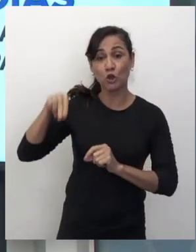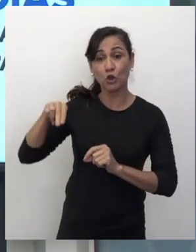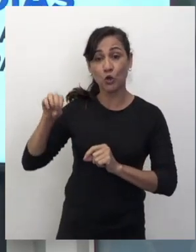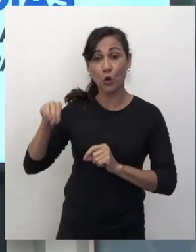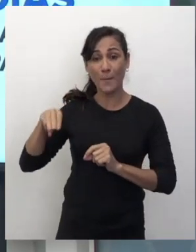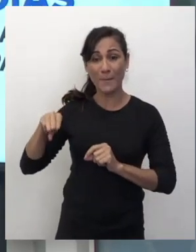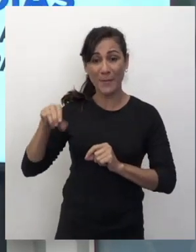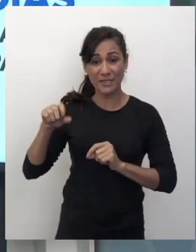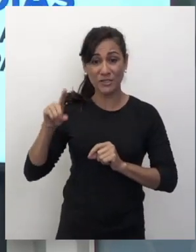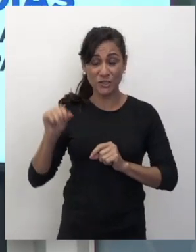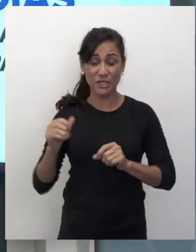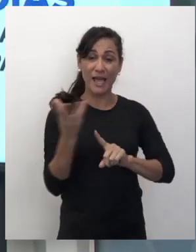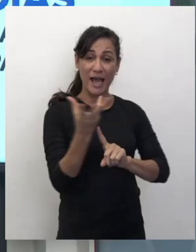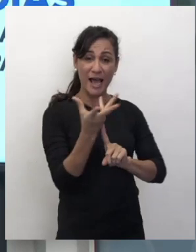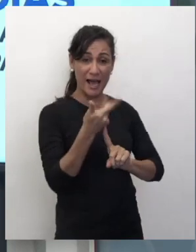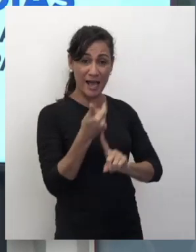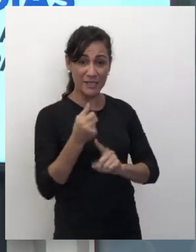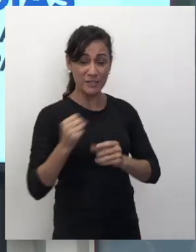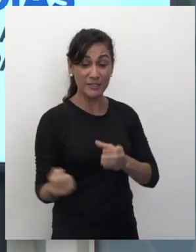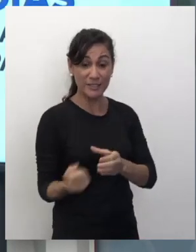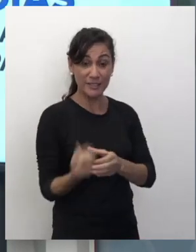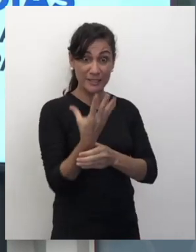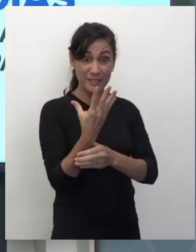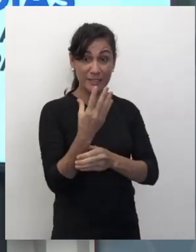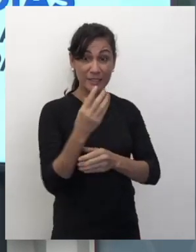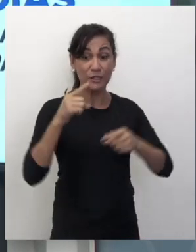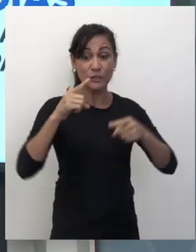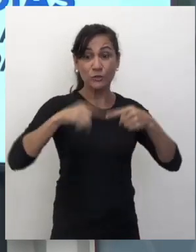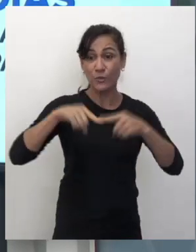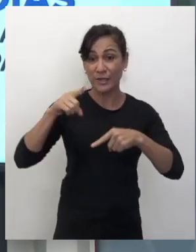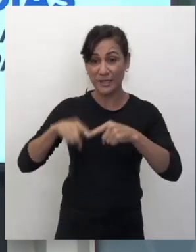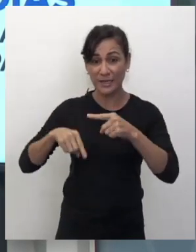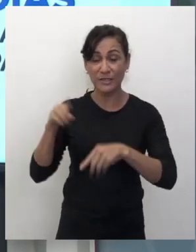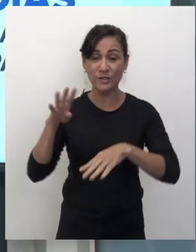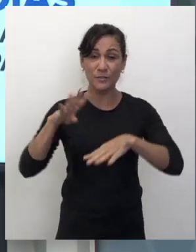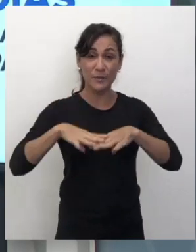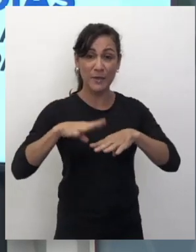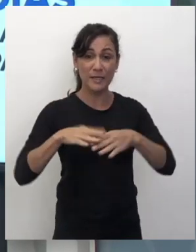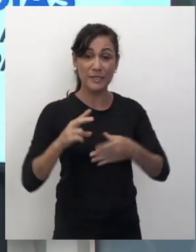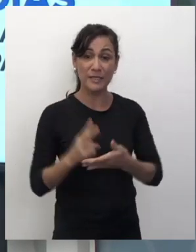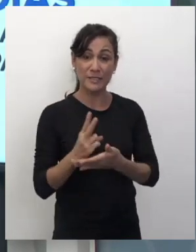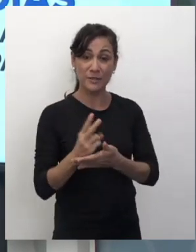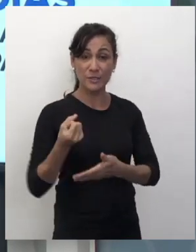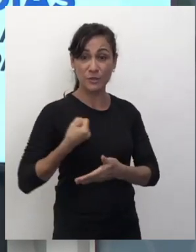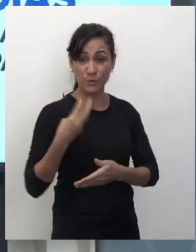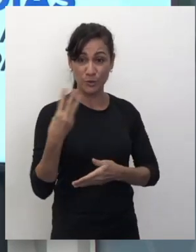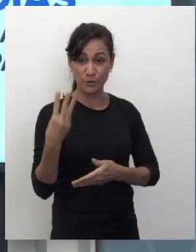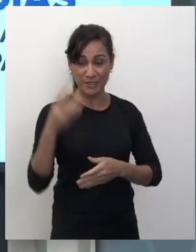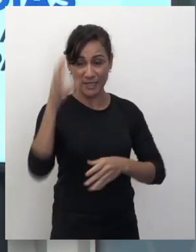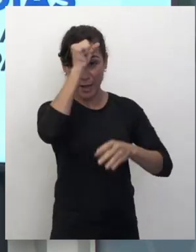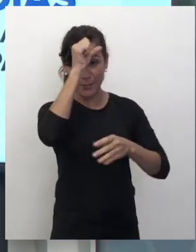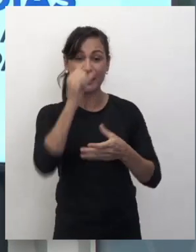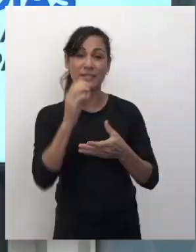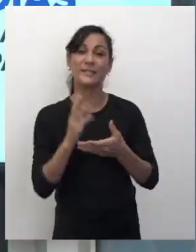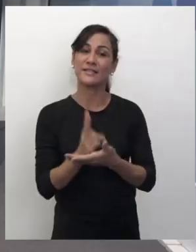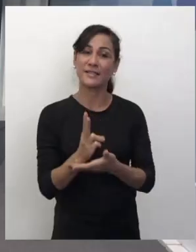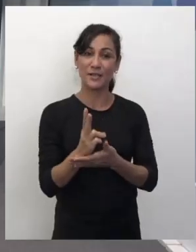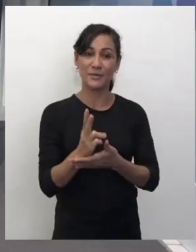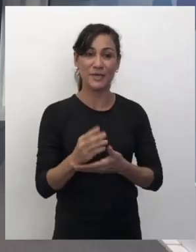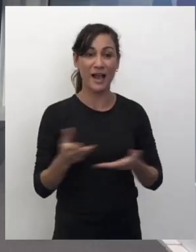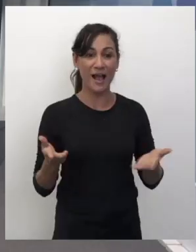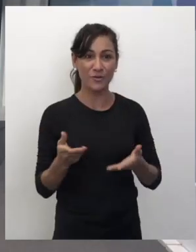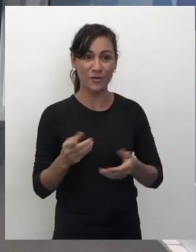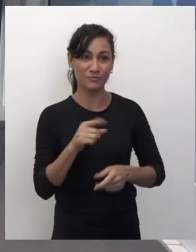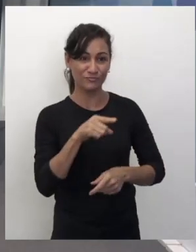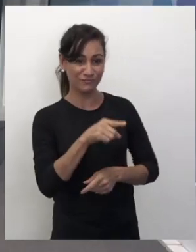arte, criando instrumento e matemática, sequência 3, aprender sempre. Agora é com você, professor